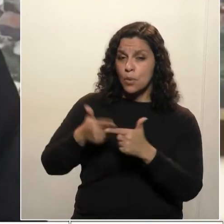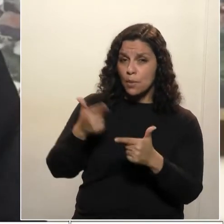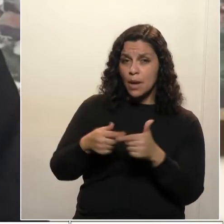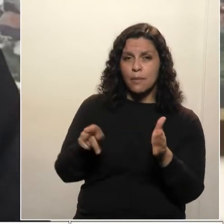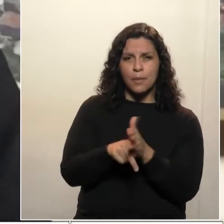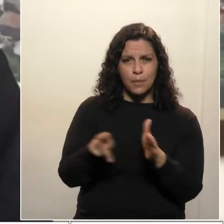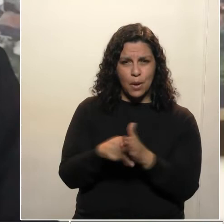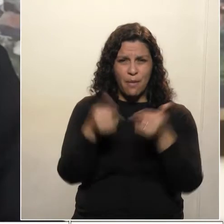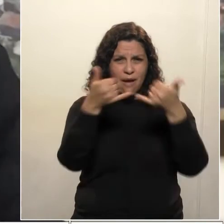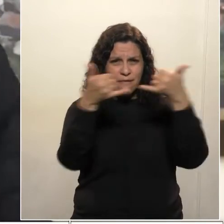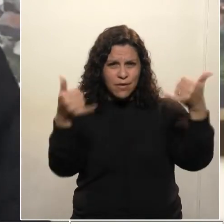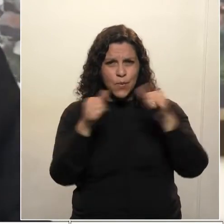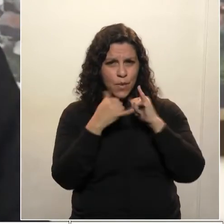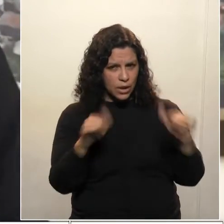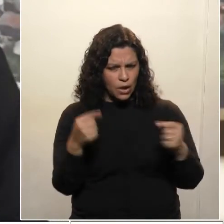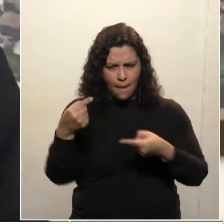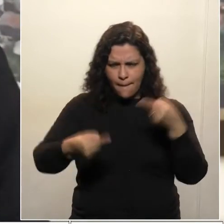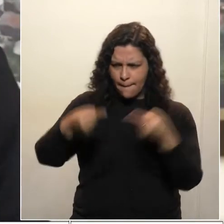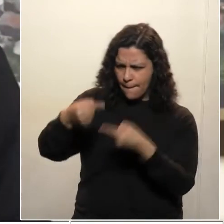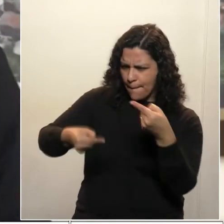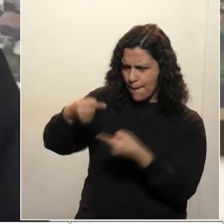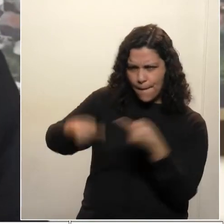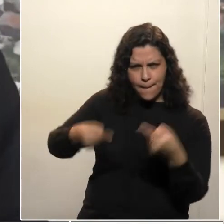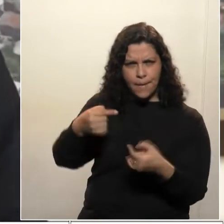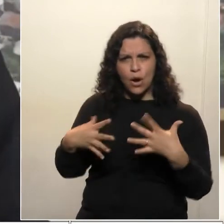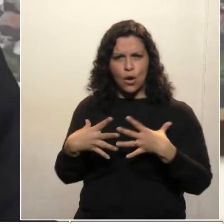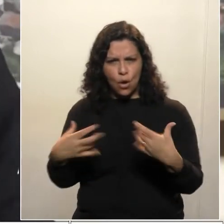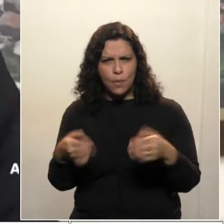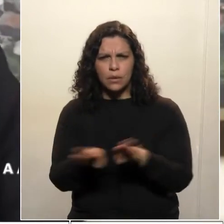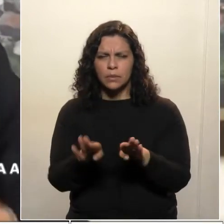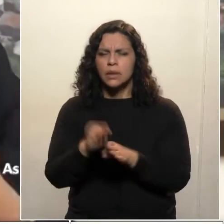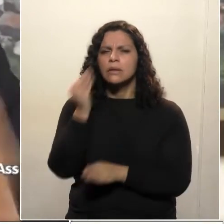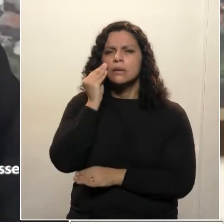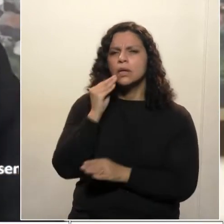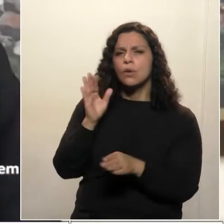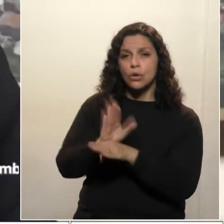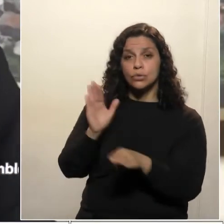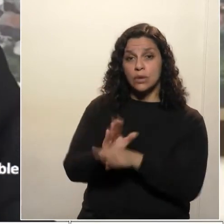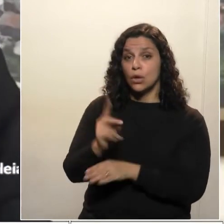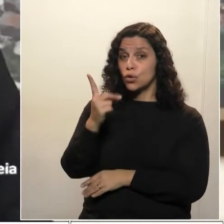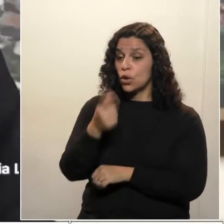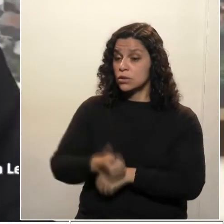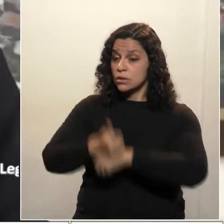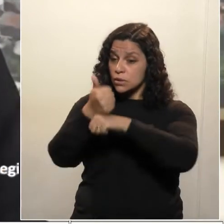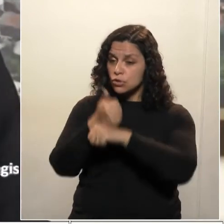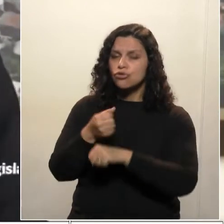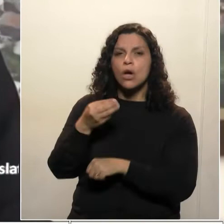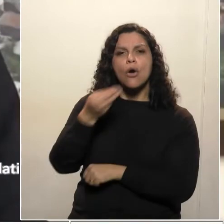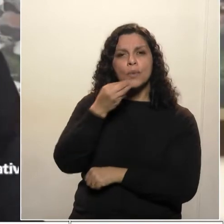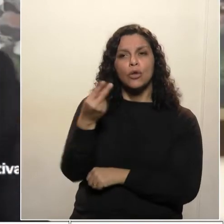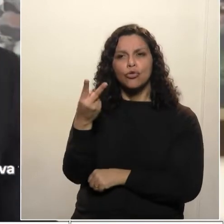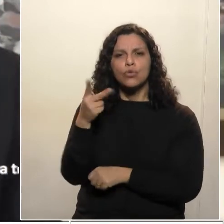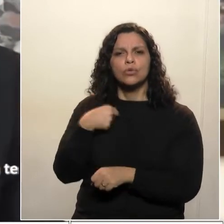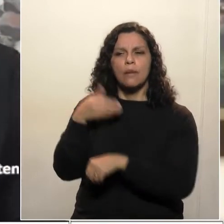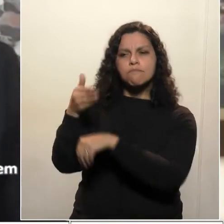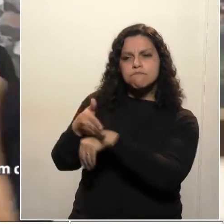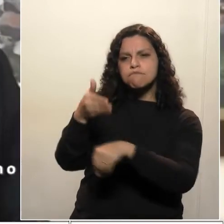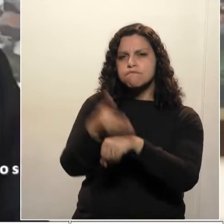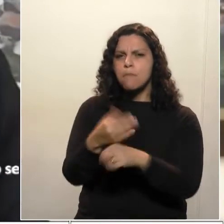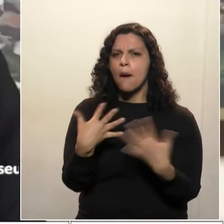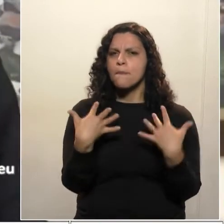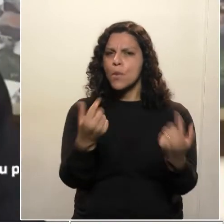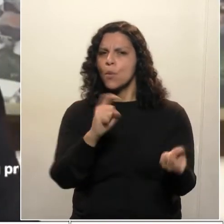monofásico, discutindo muito com a Coppel, inclusive os diretores vieram por duas oportunidades, em